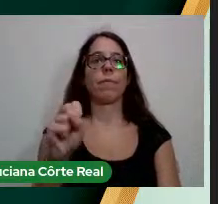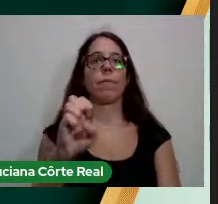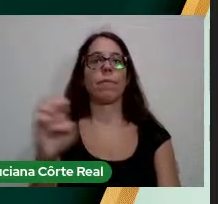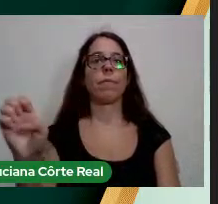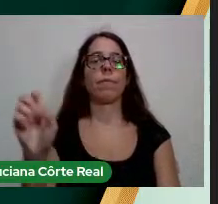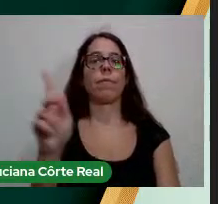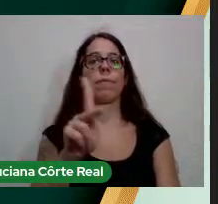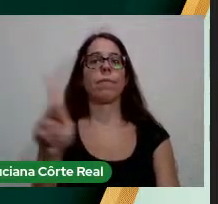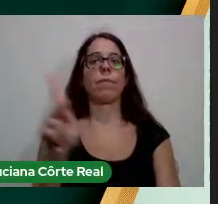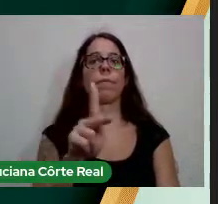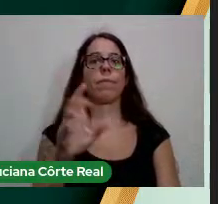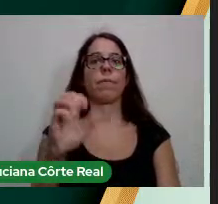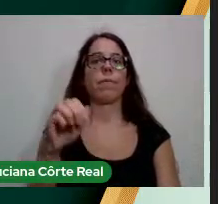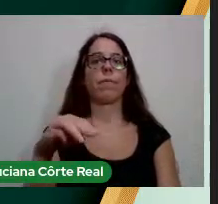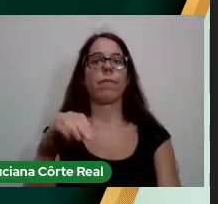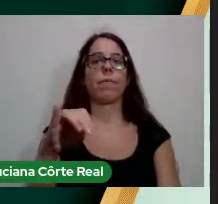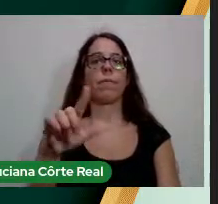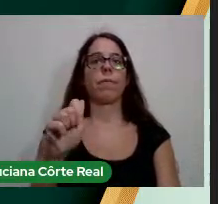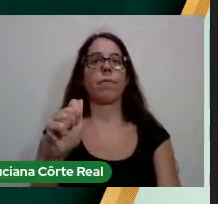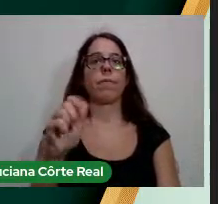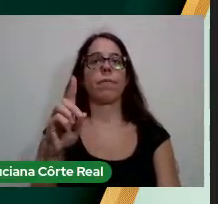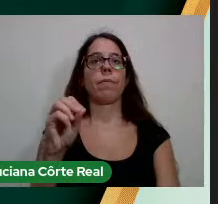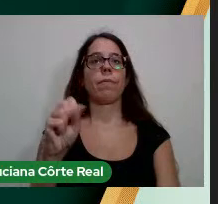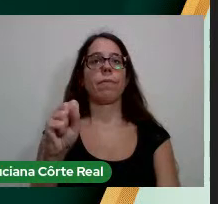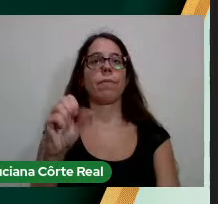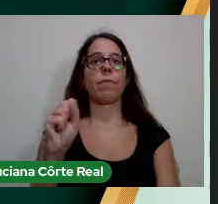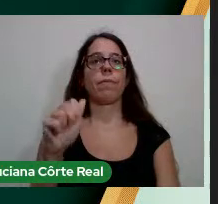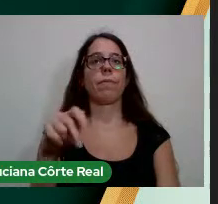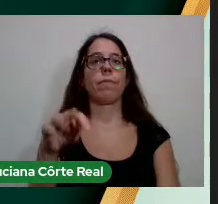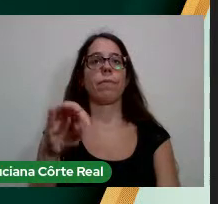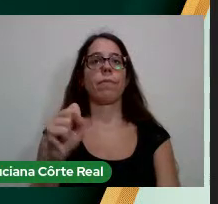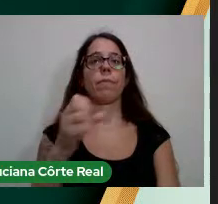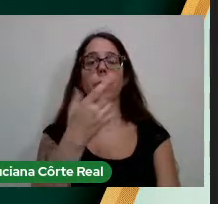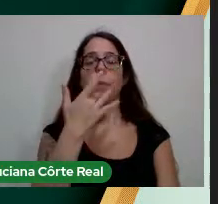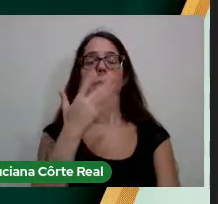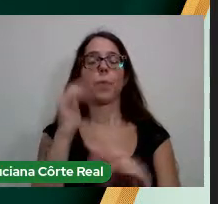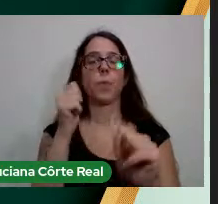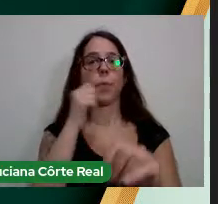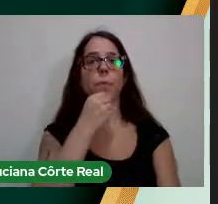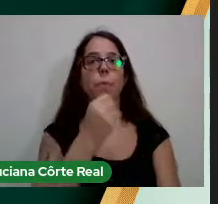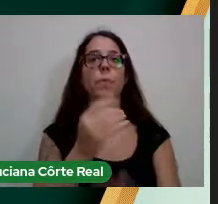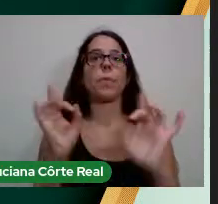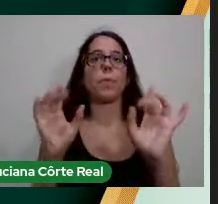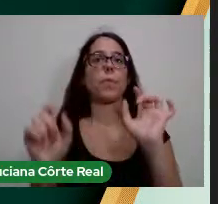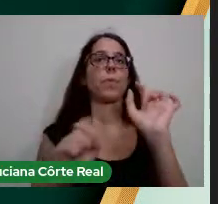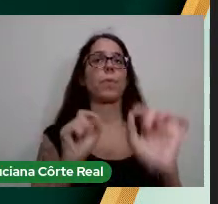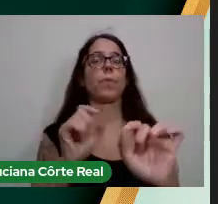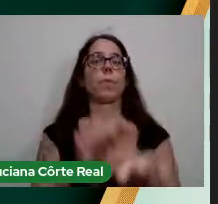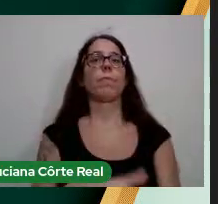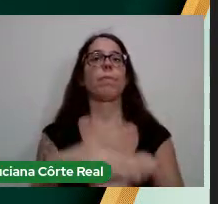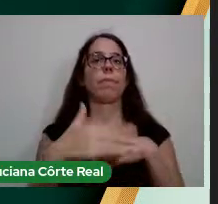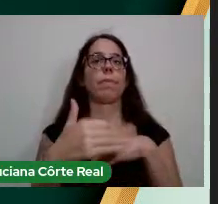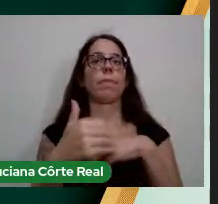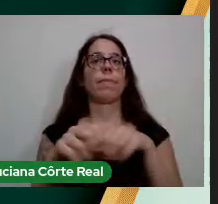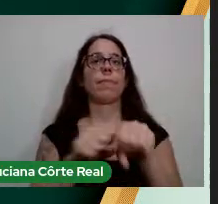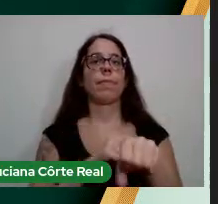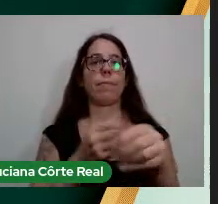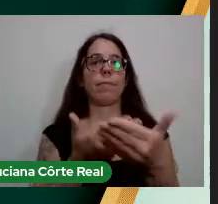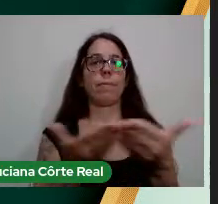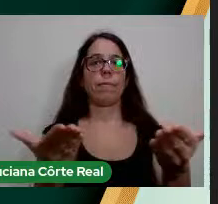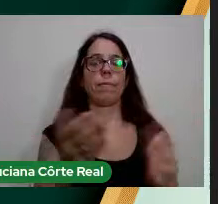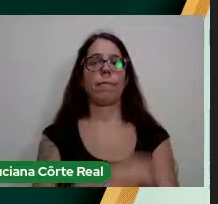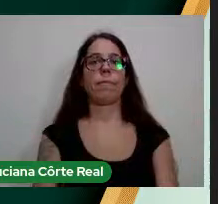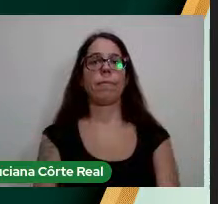Gonçalves dos Santos do Campo. Boa tarde a todos e a todas, em especial aos nossos queridos formandos,